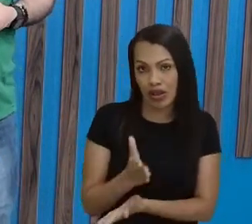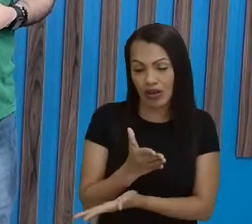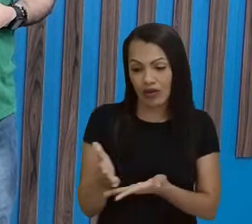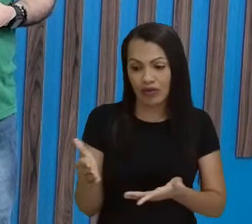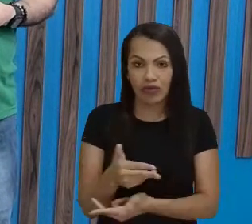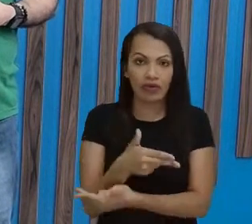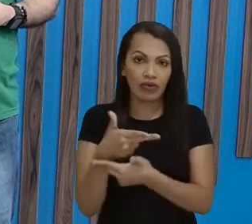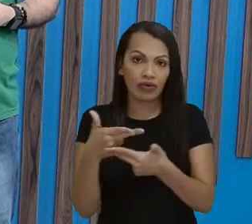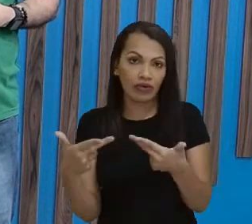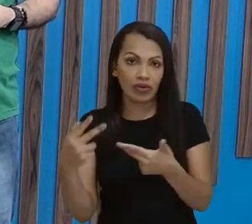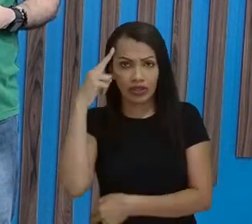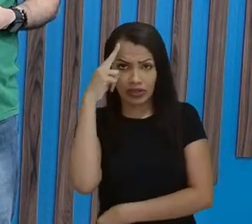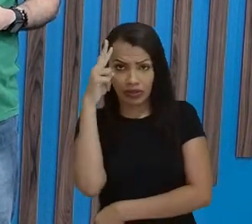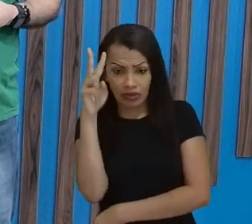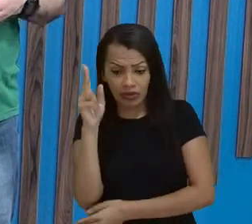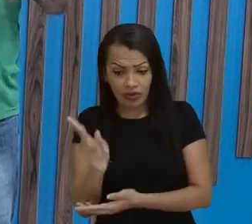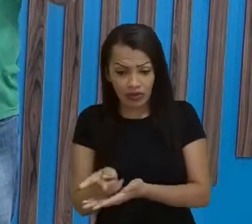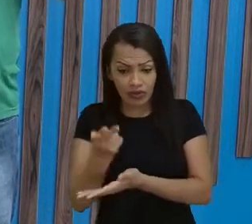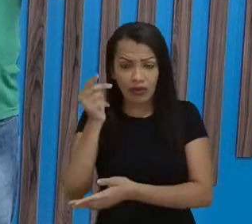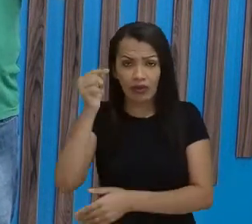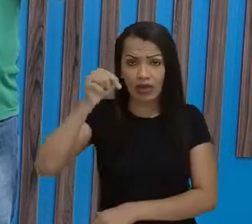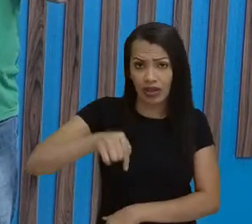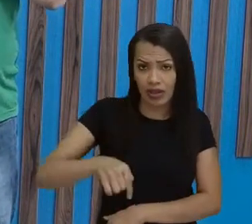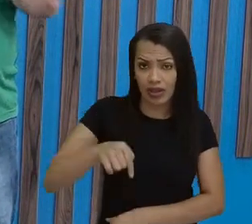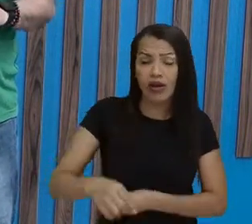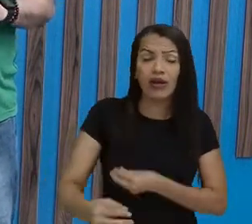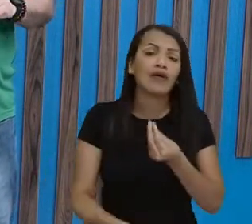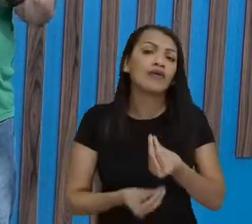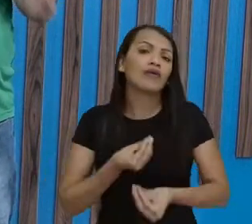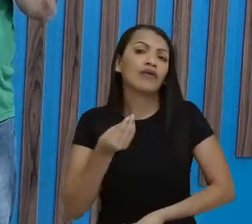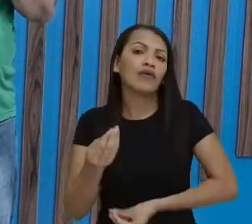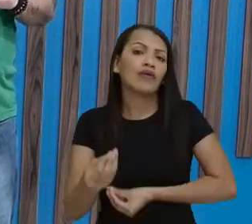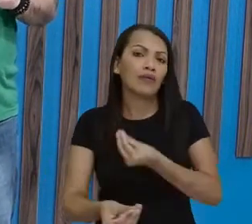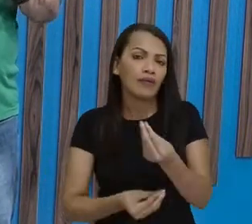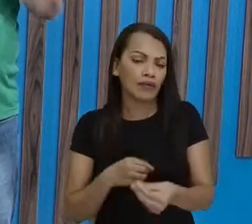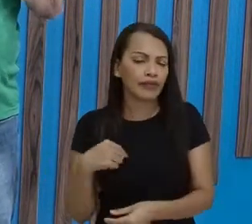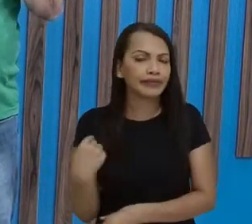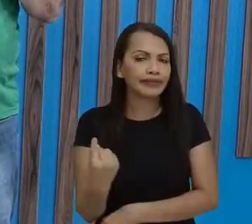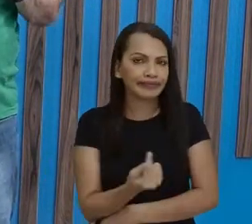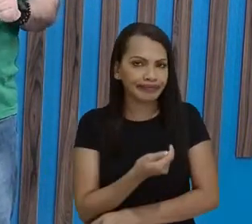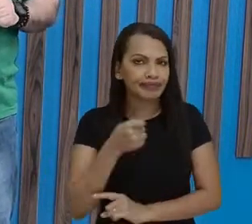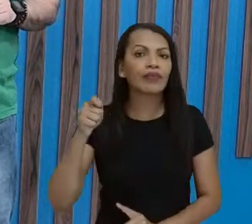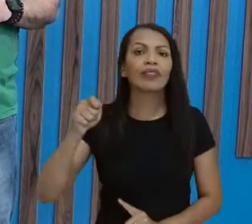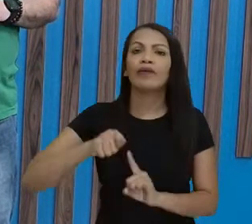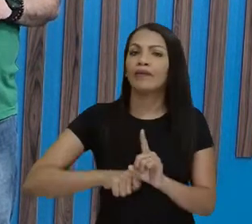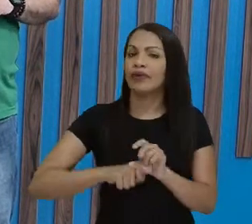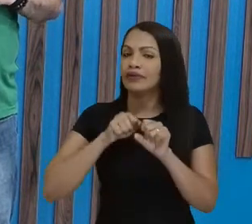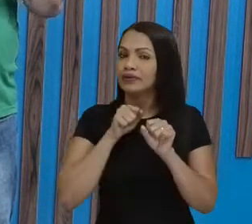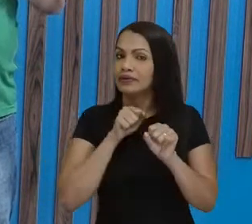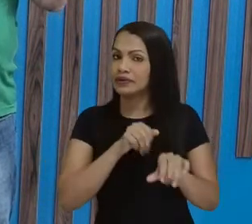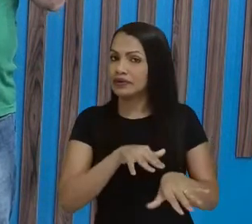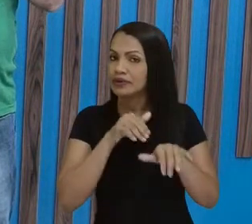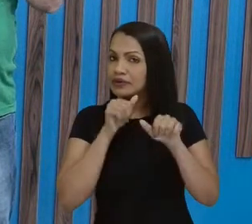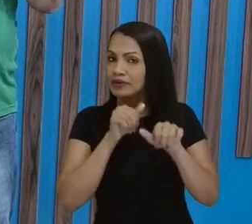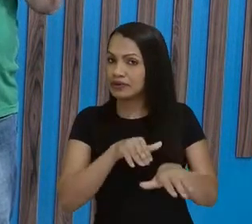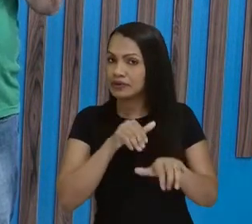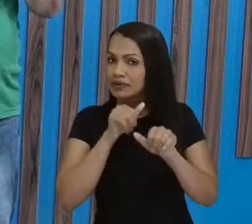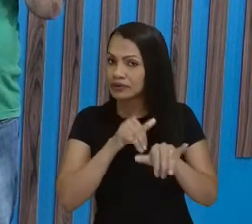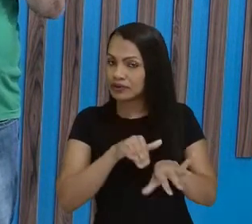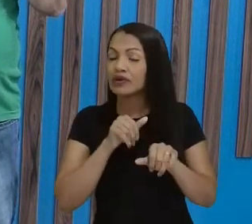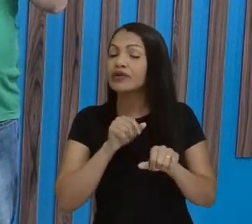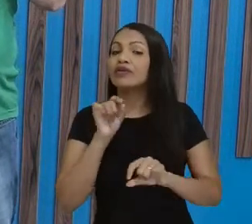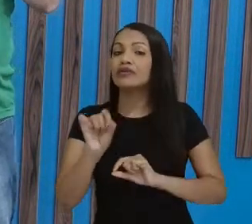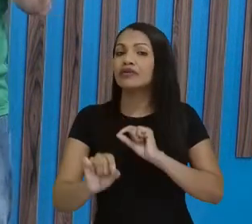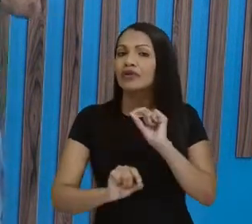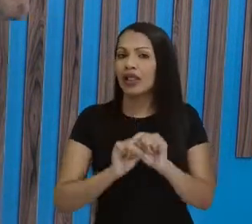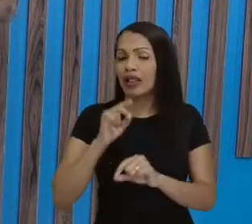históricos que aconteceram aqui, e como nós estamos no mês de setembro, nós estamos prestes